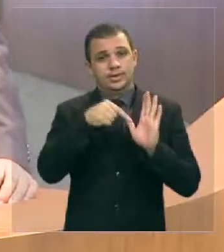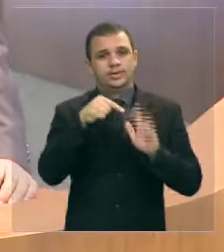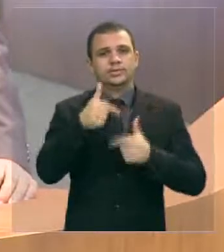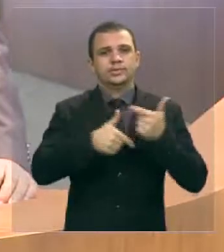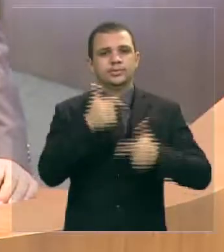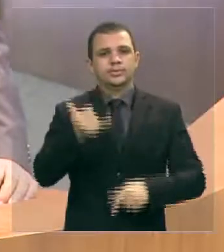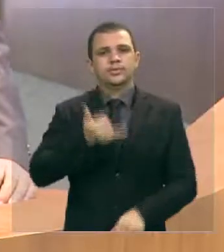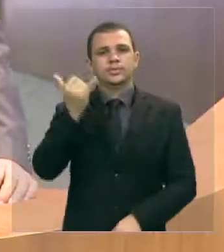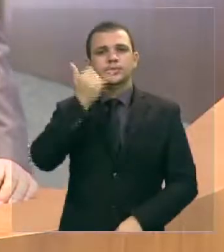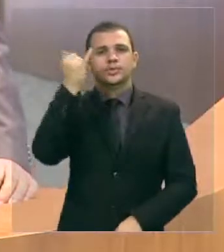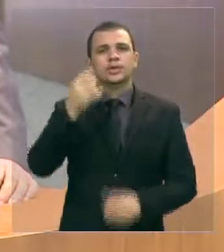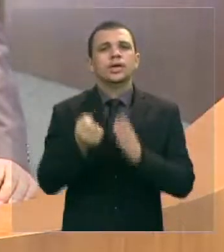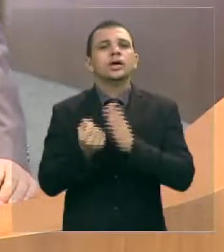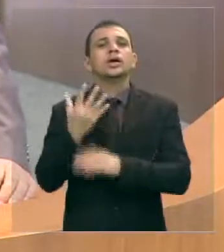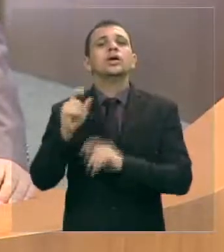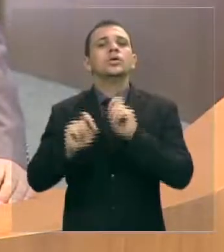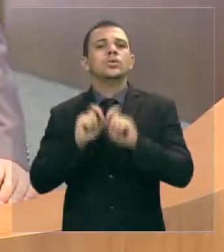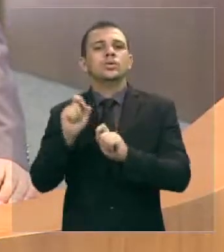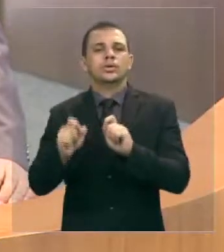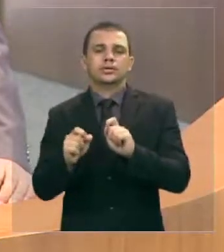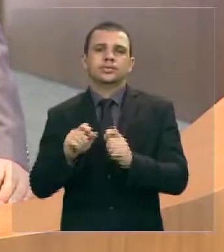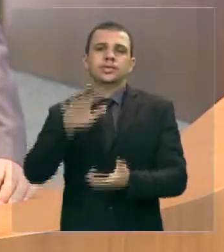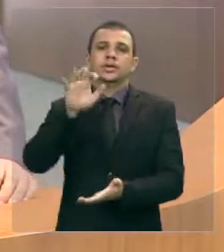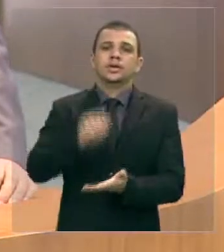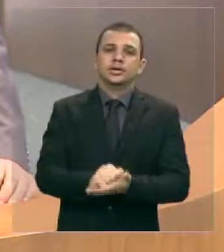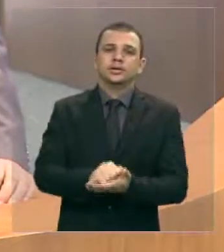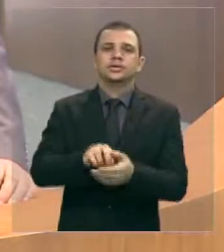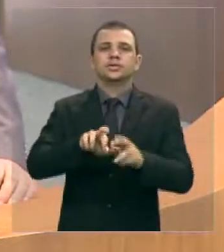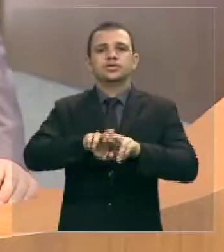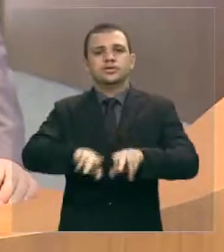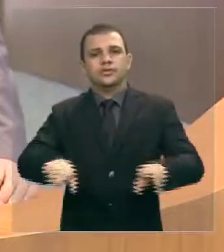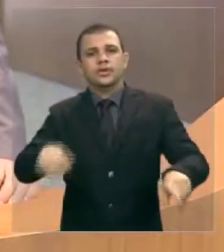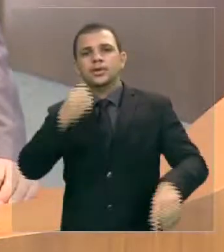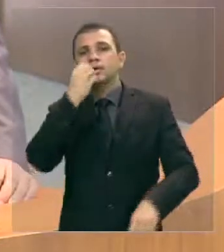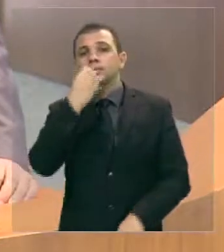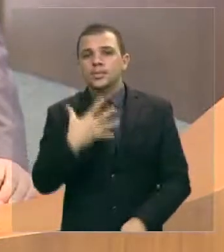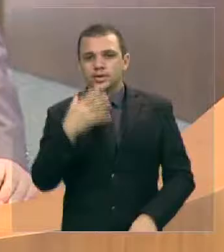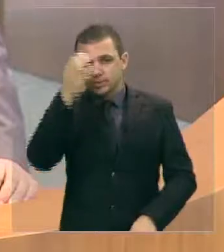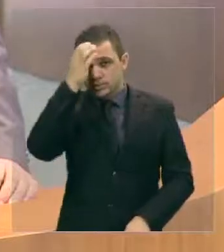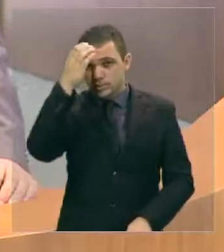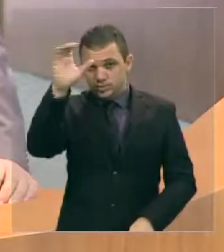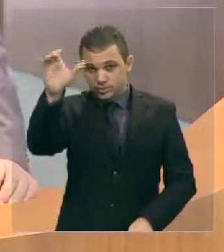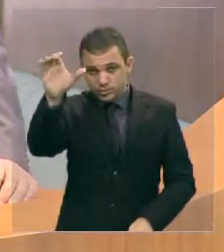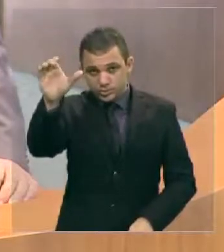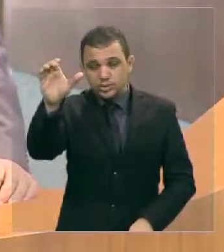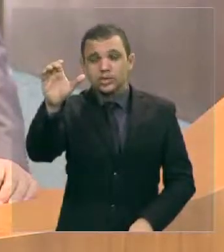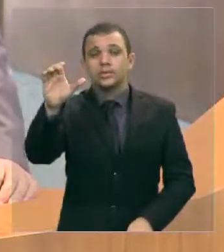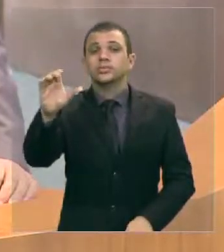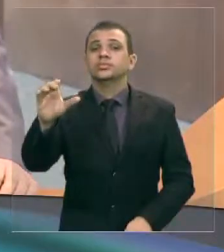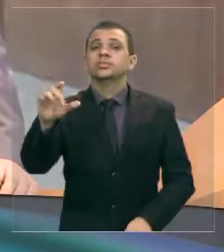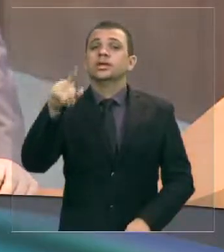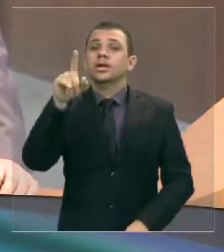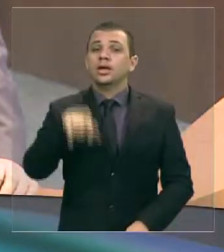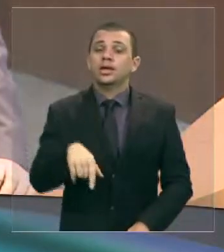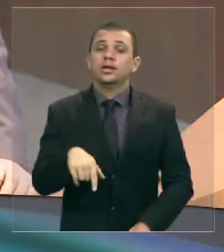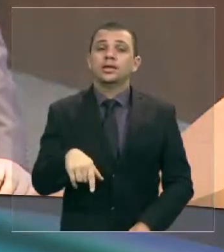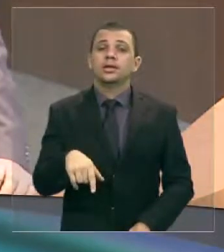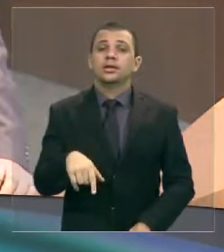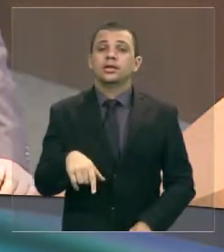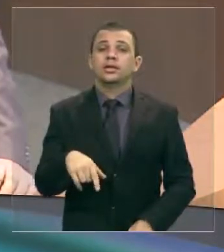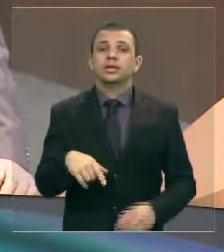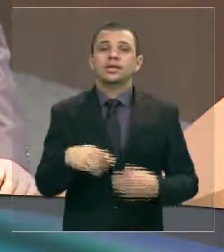cria o registro de bens culturais de natureza imaterial no estado do Maranhão também